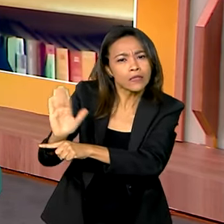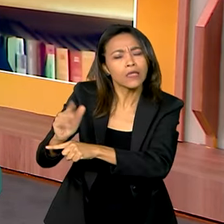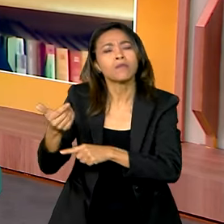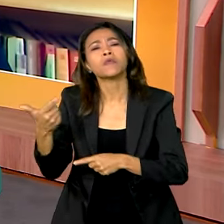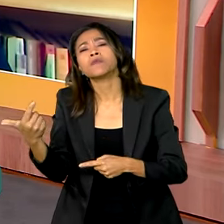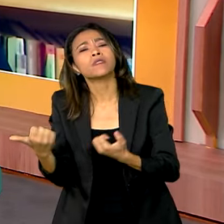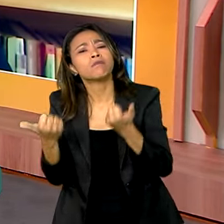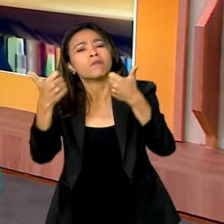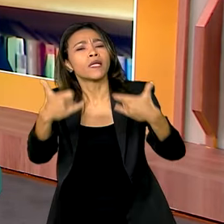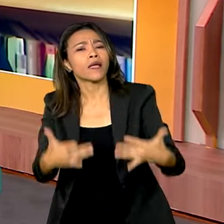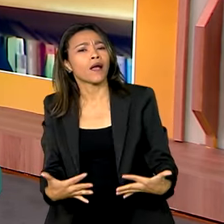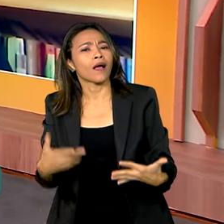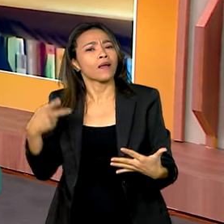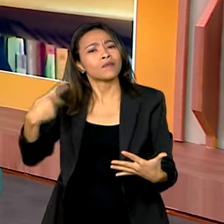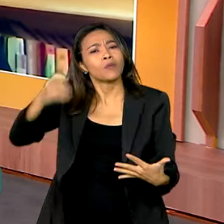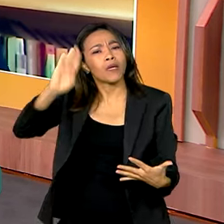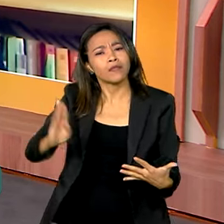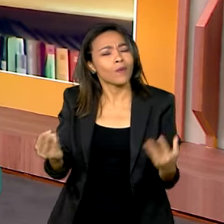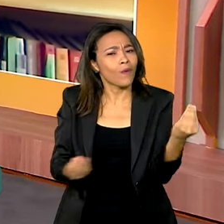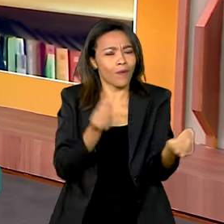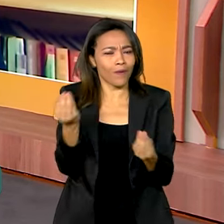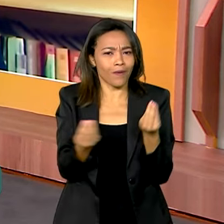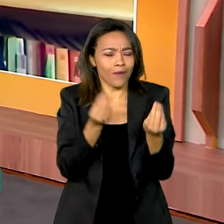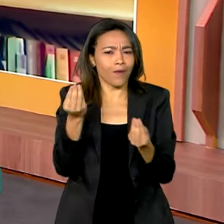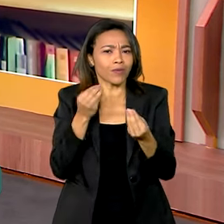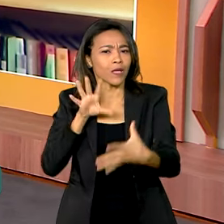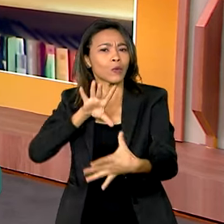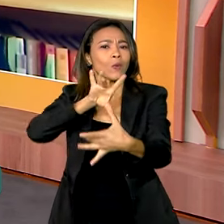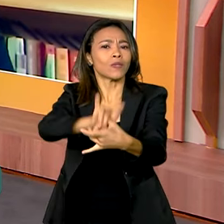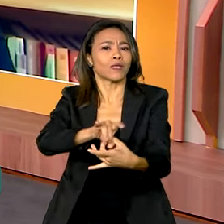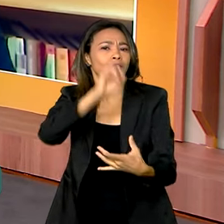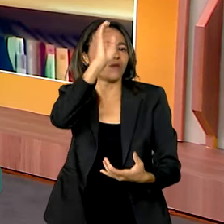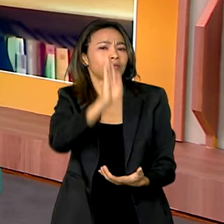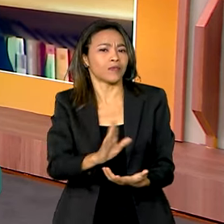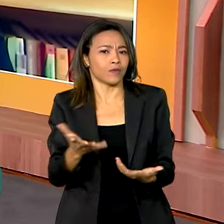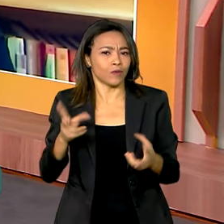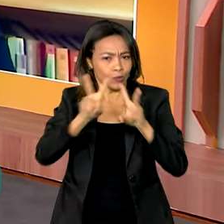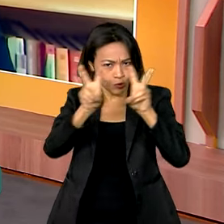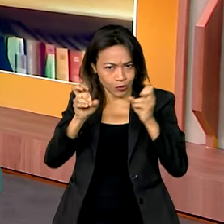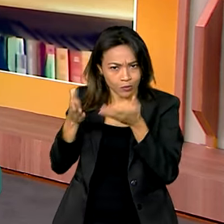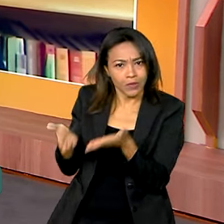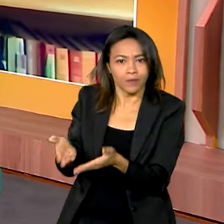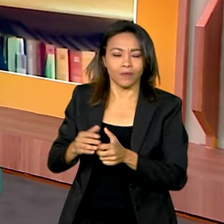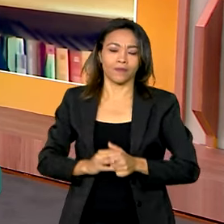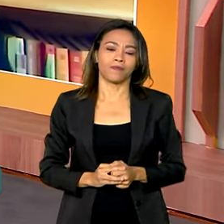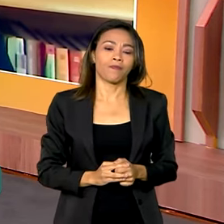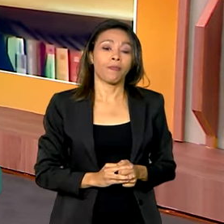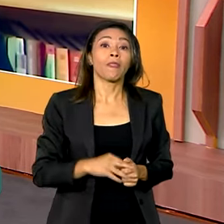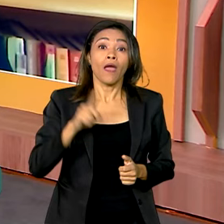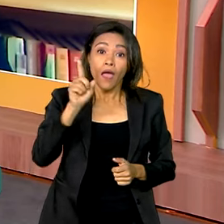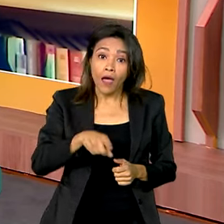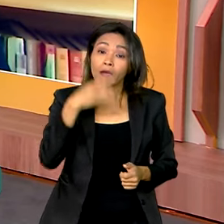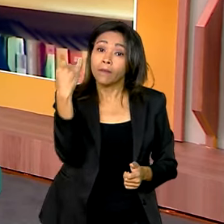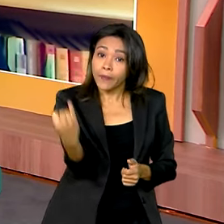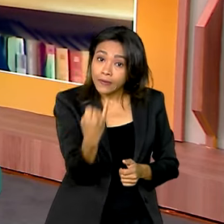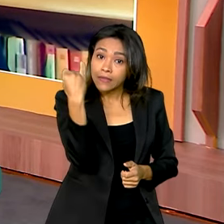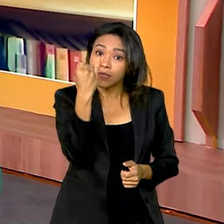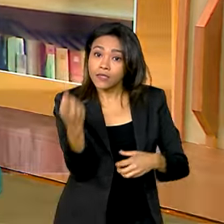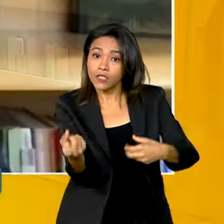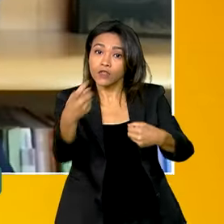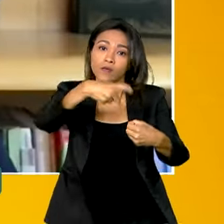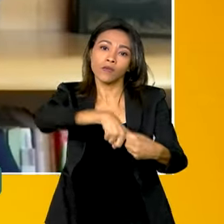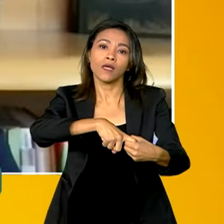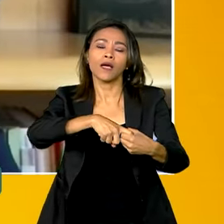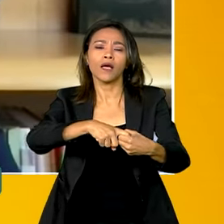investimento no cinema brasileiro e como estamos hoje aí no cenário nacional. Olha, foi muito importante a retomada das políticas